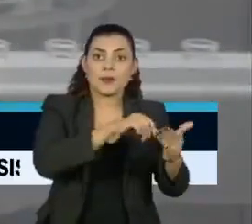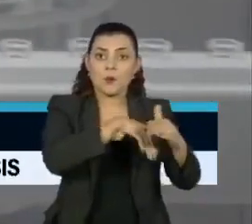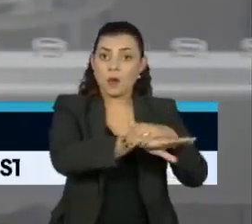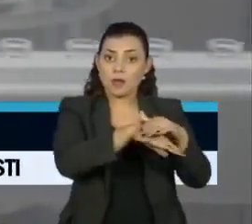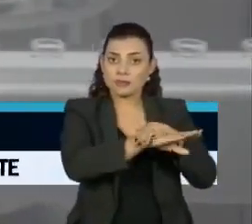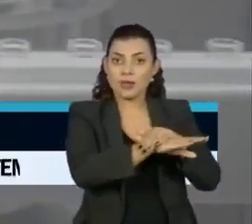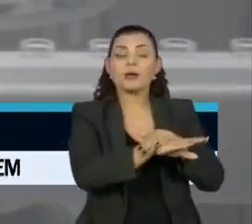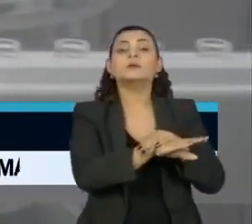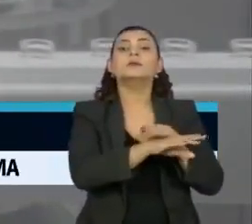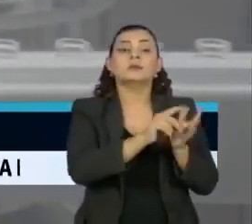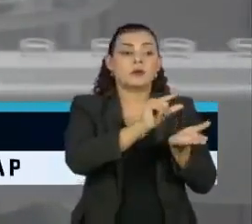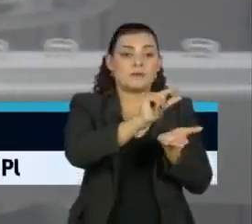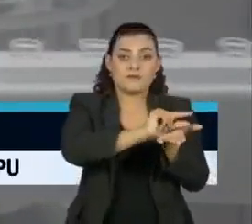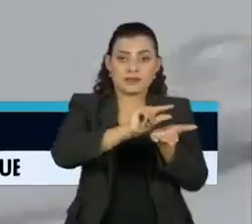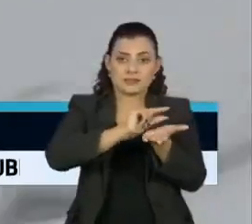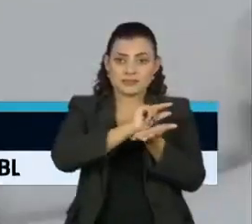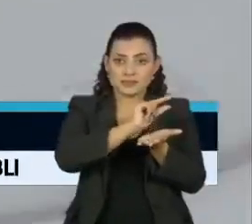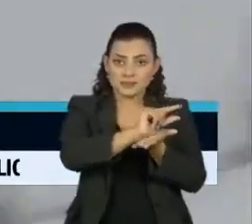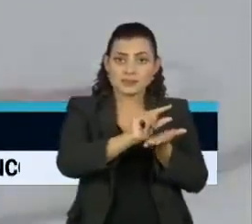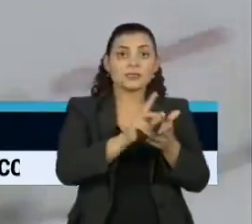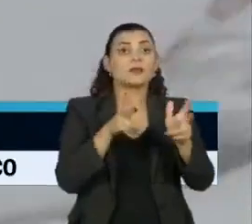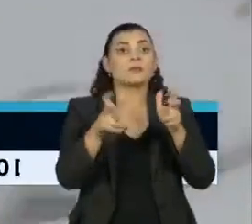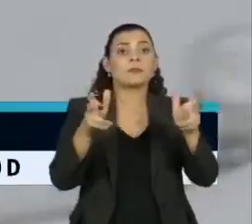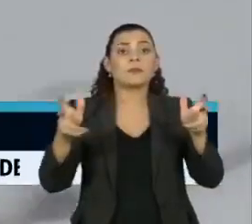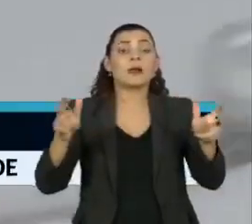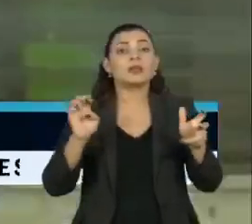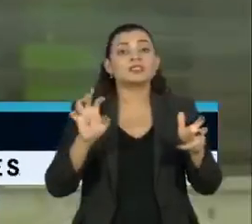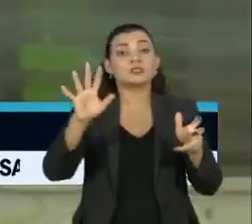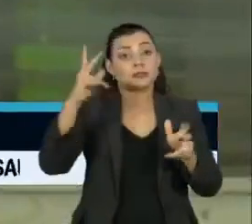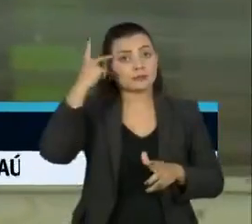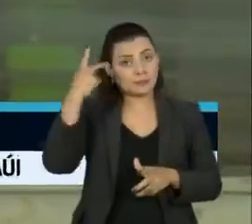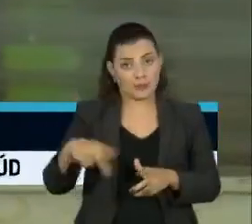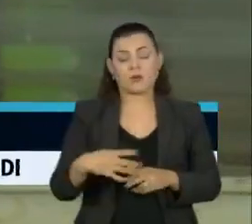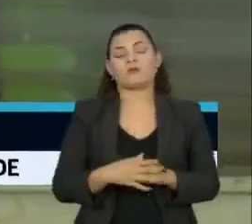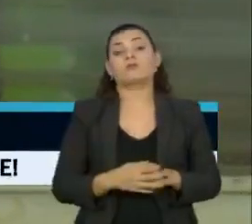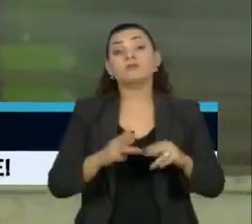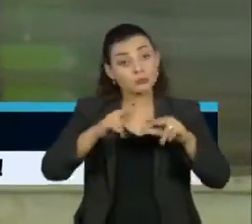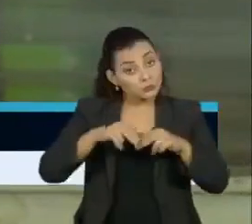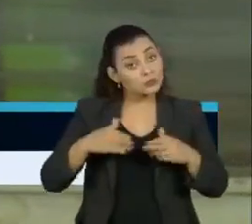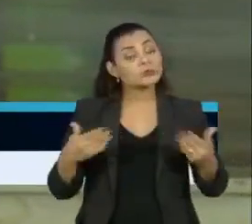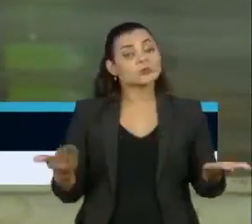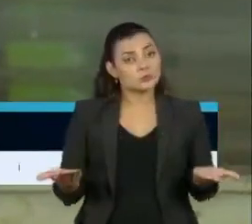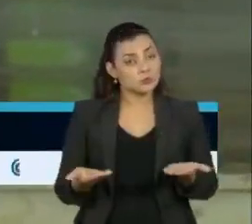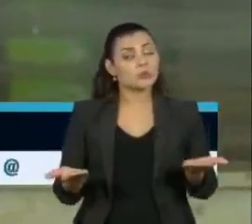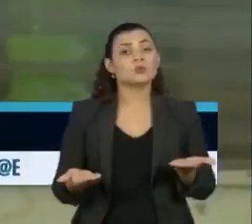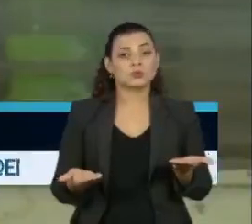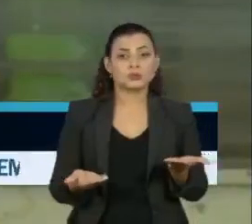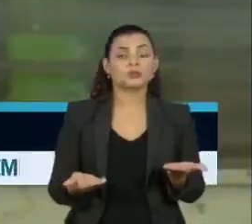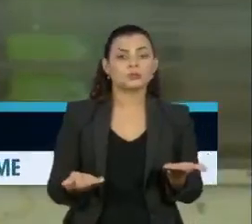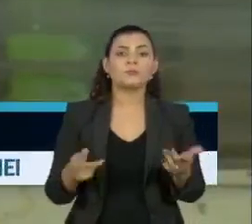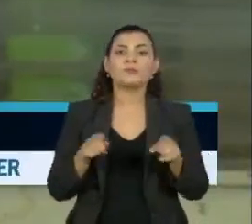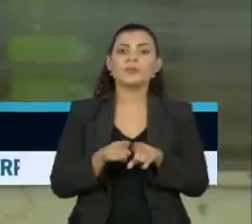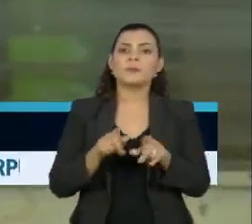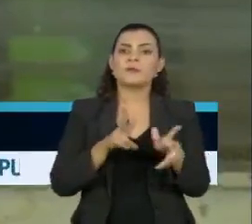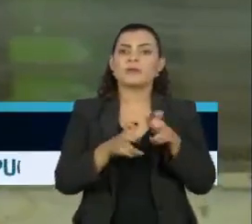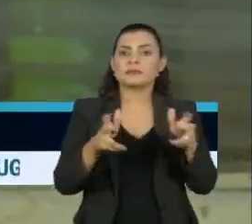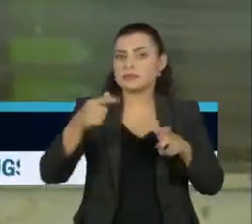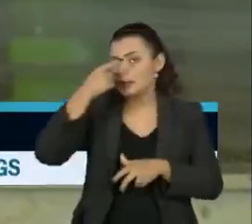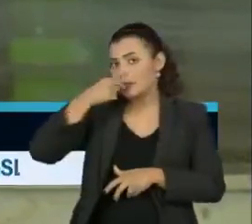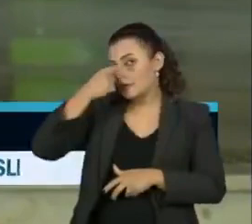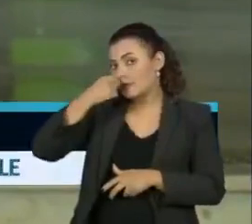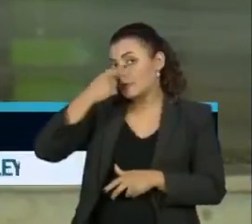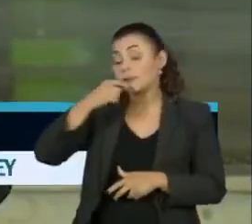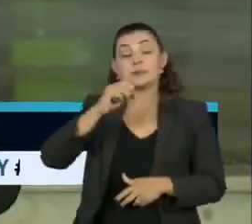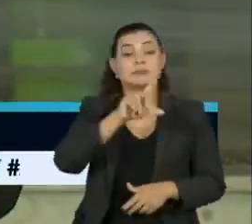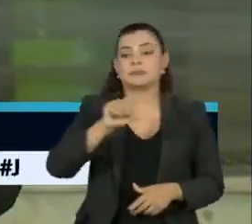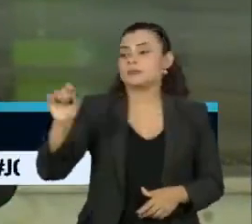ficando proporcionalmente para o estado de São Paulo. E naturalmente, como é feito para a vacina da gripe, que 100